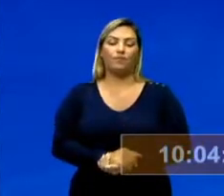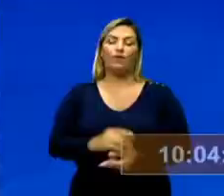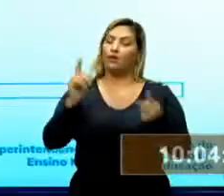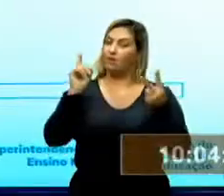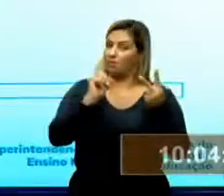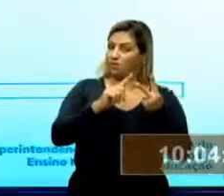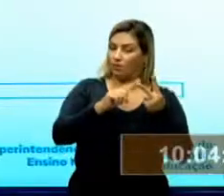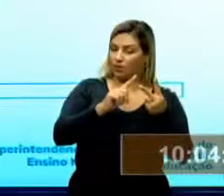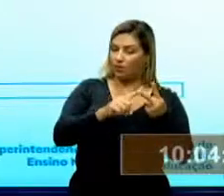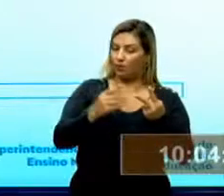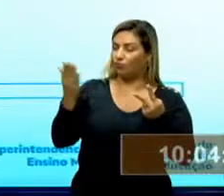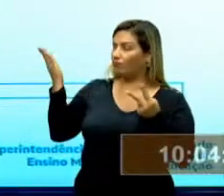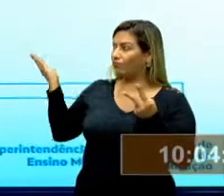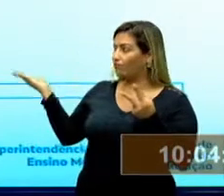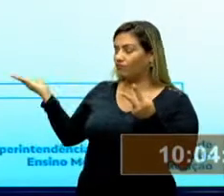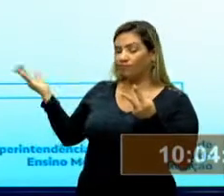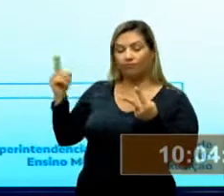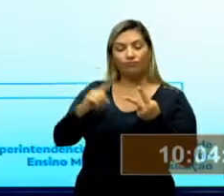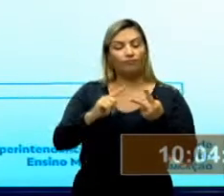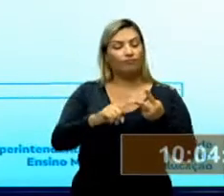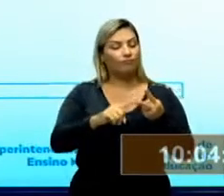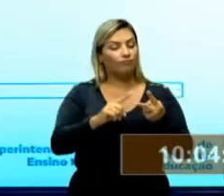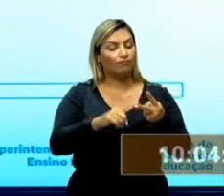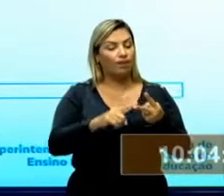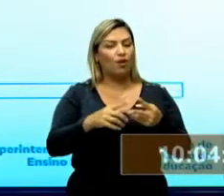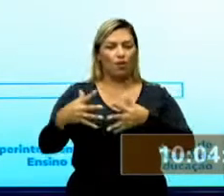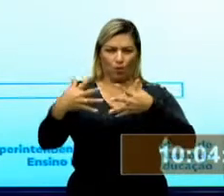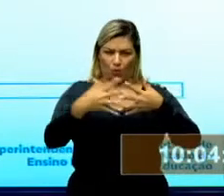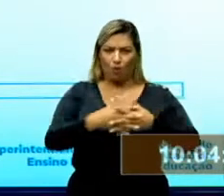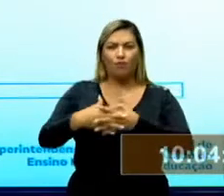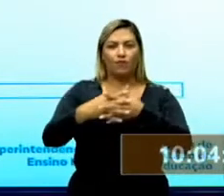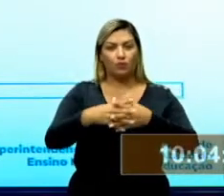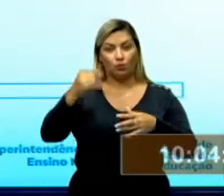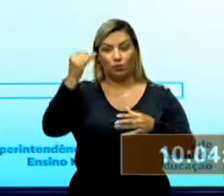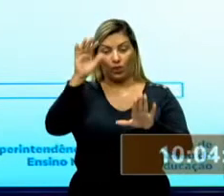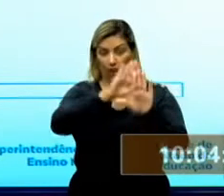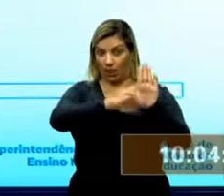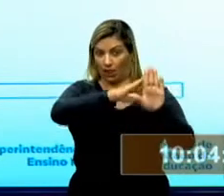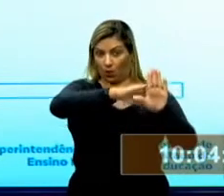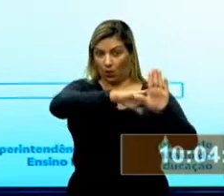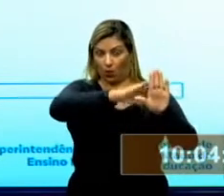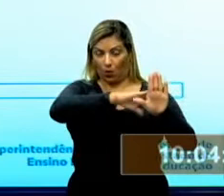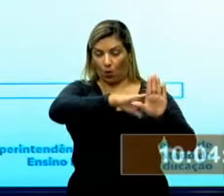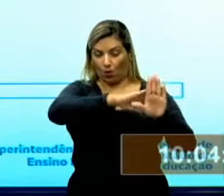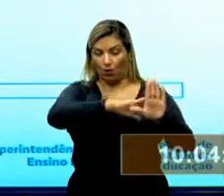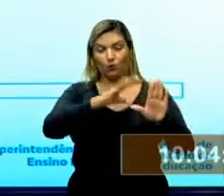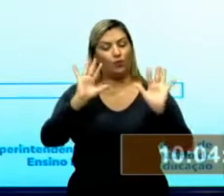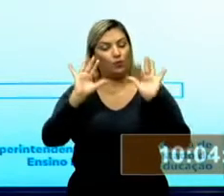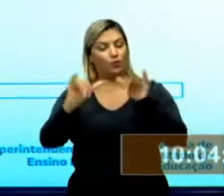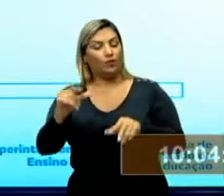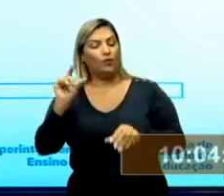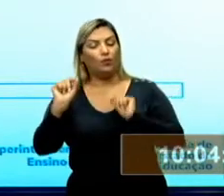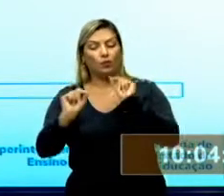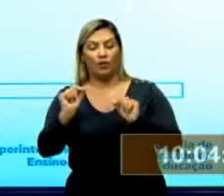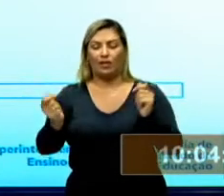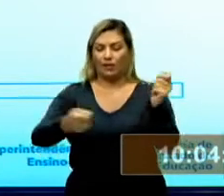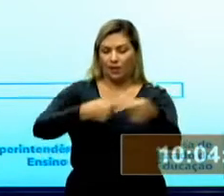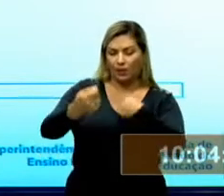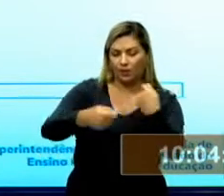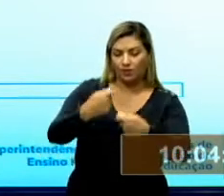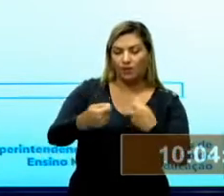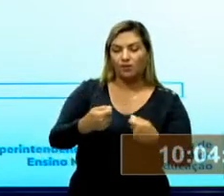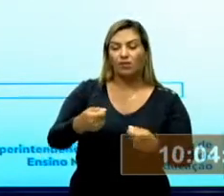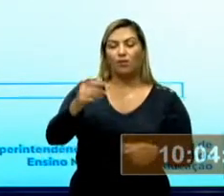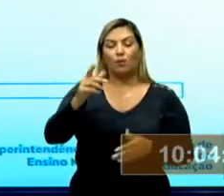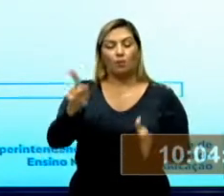coloca na tela para mim o slide, um segundo ponto, o conflito ideológico, que só terminou graças às negociações